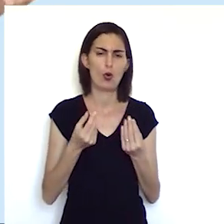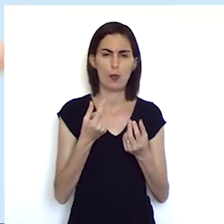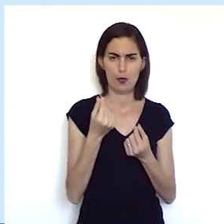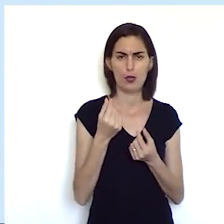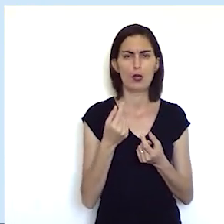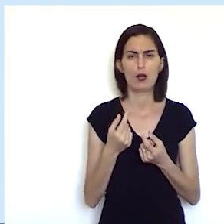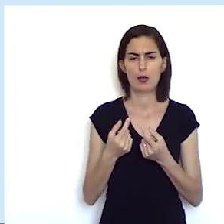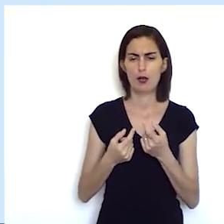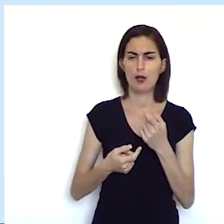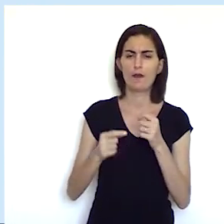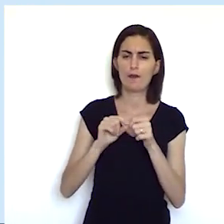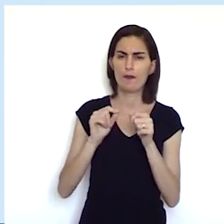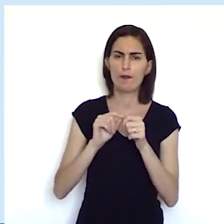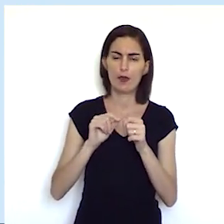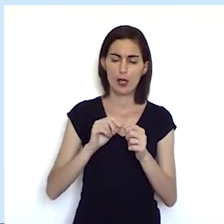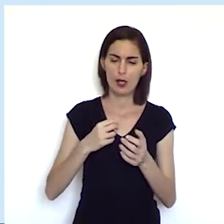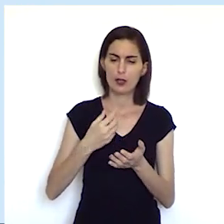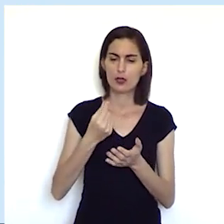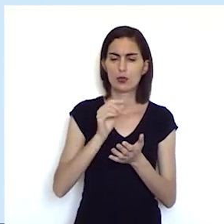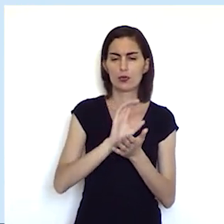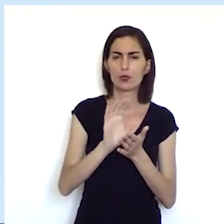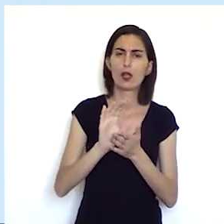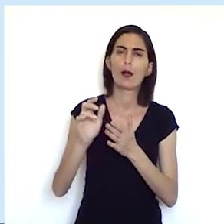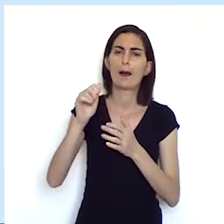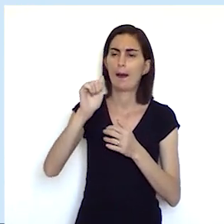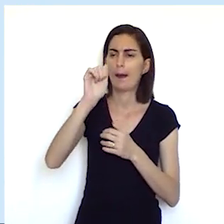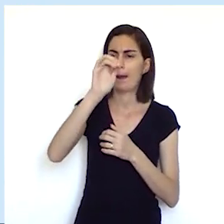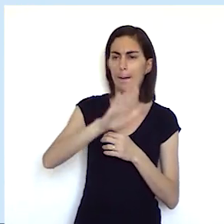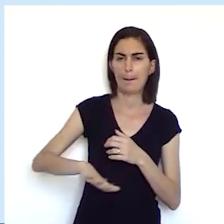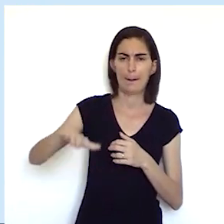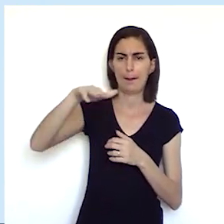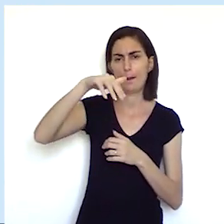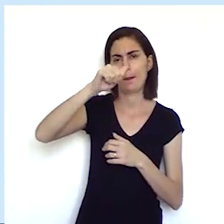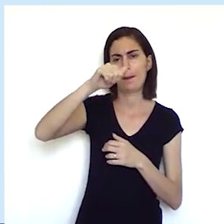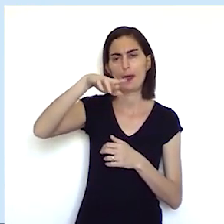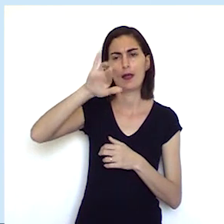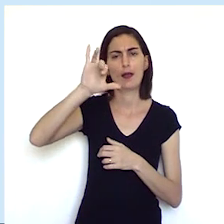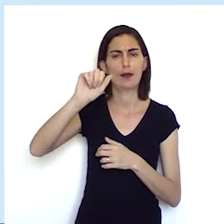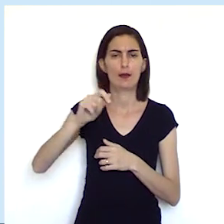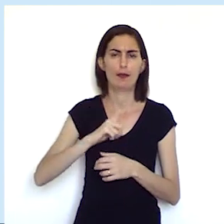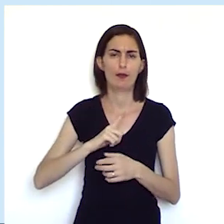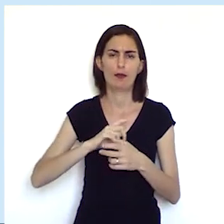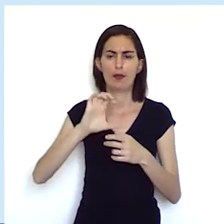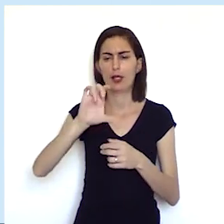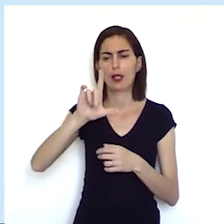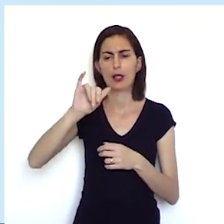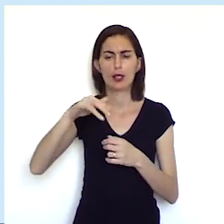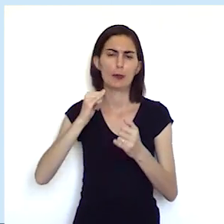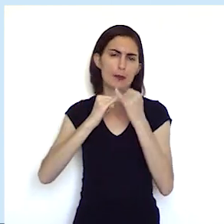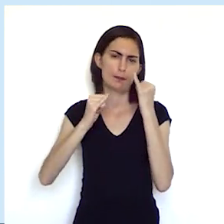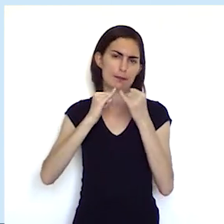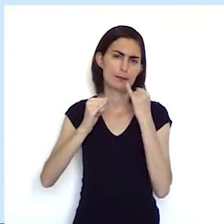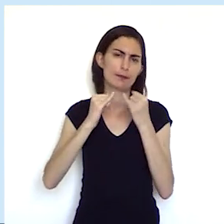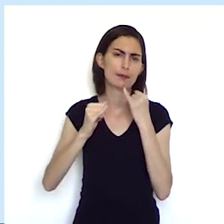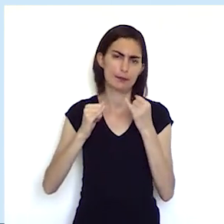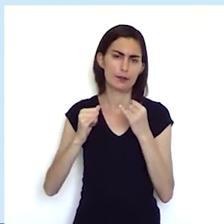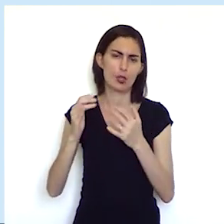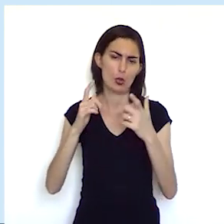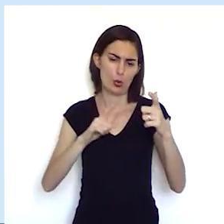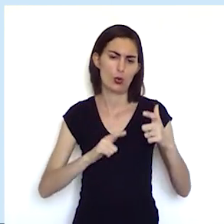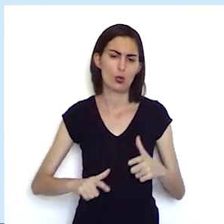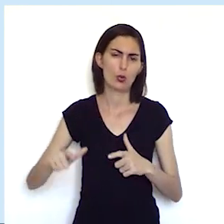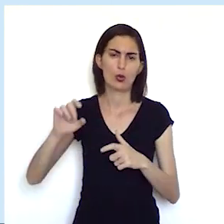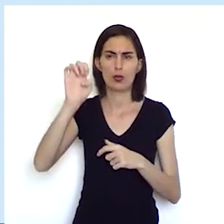de investir na economia só faz uma transferência para aqui para a América que era um lugar que tinha climas inclusive semelhante a